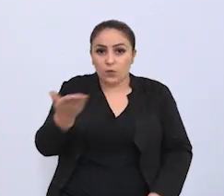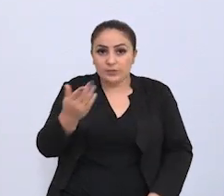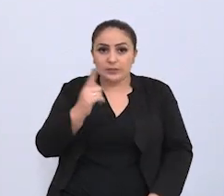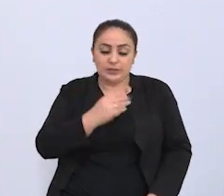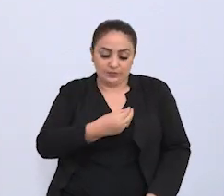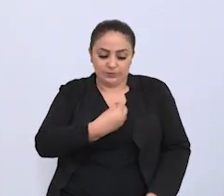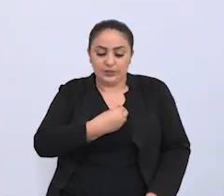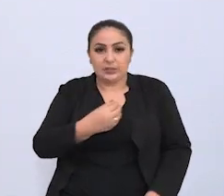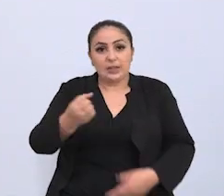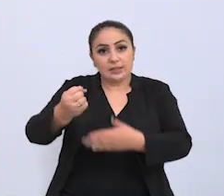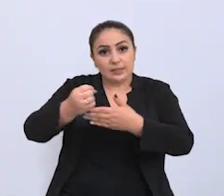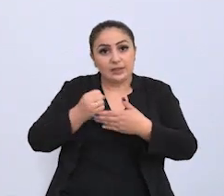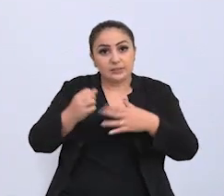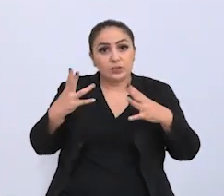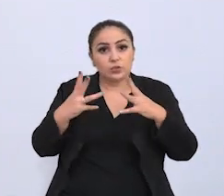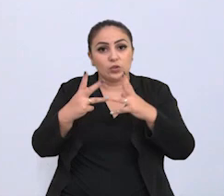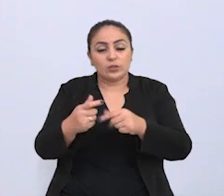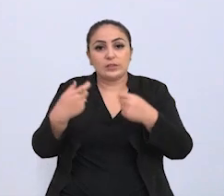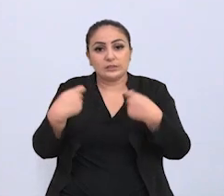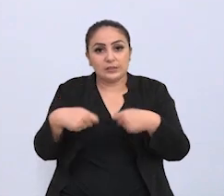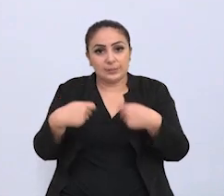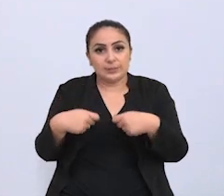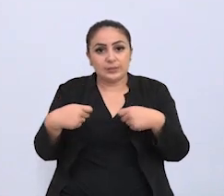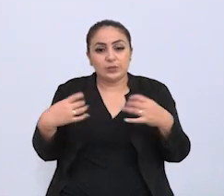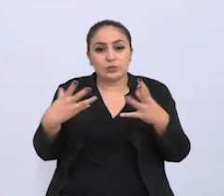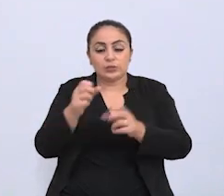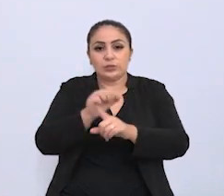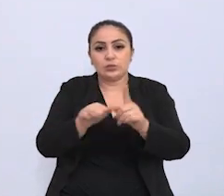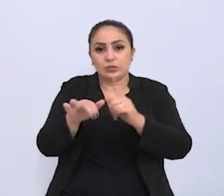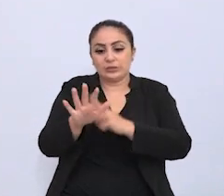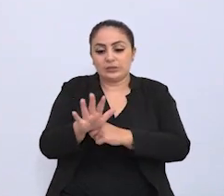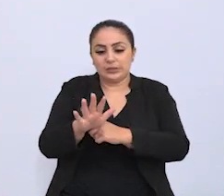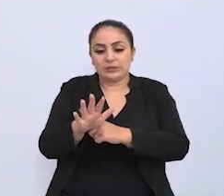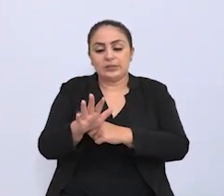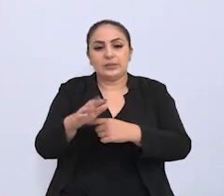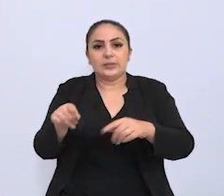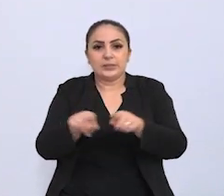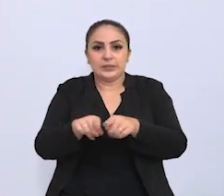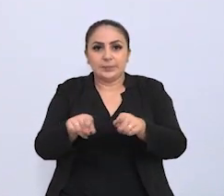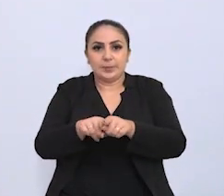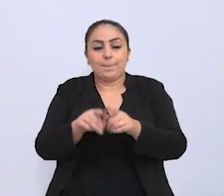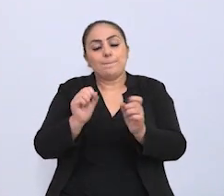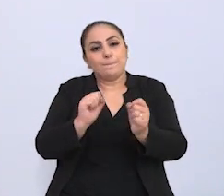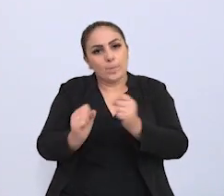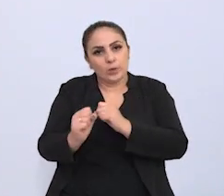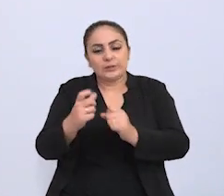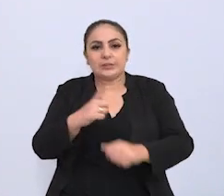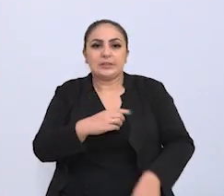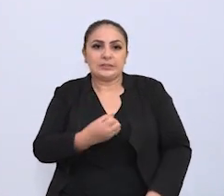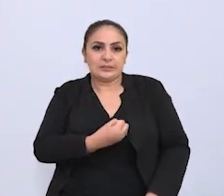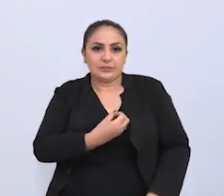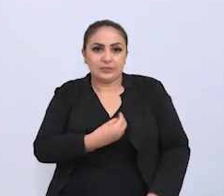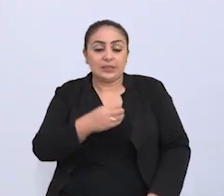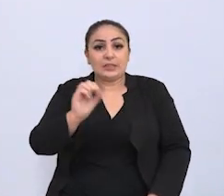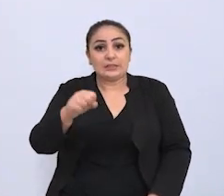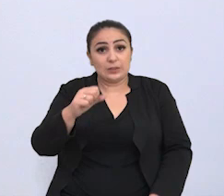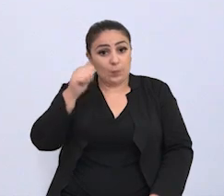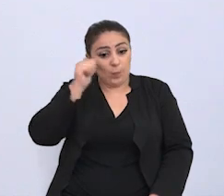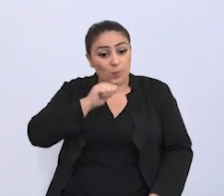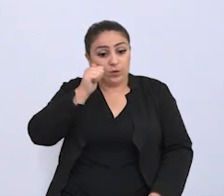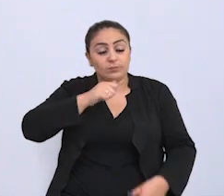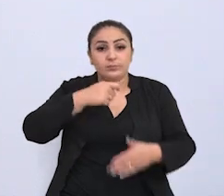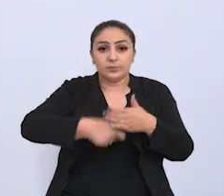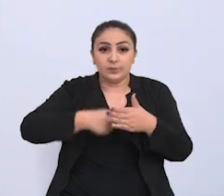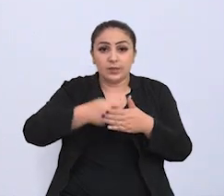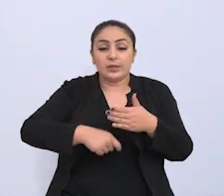vocês estejam nos trazendo as demandas da sociedade e podem contar sim com uma